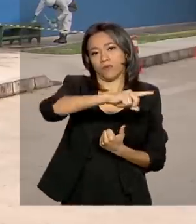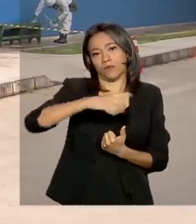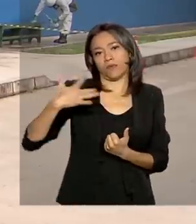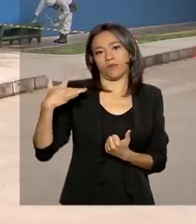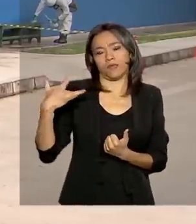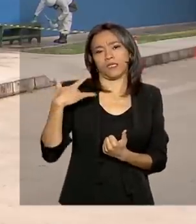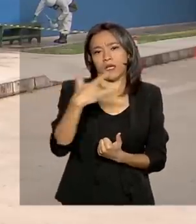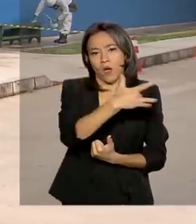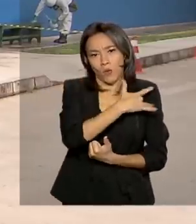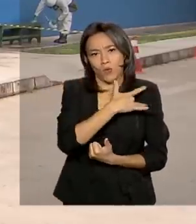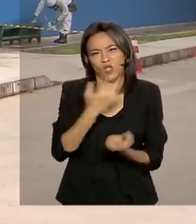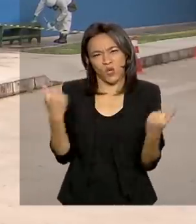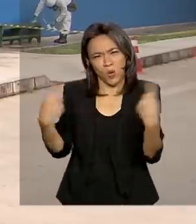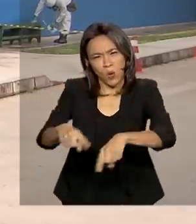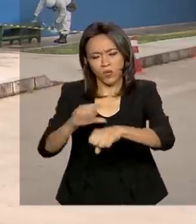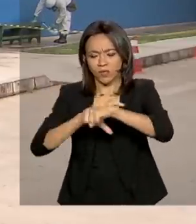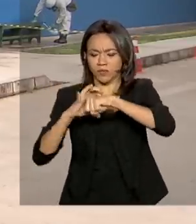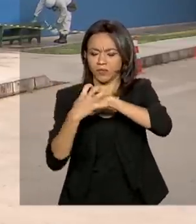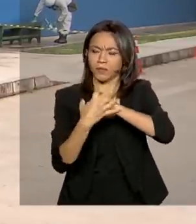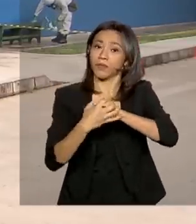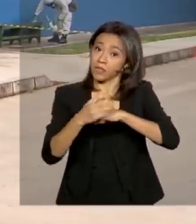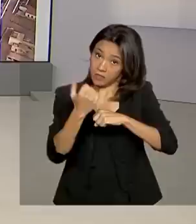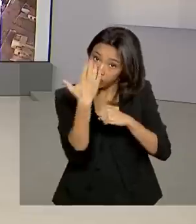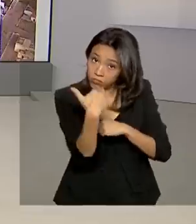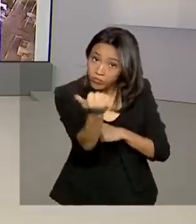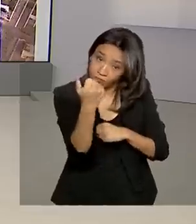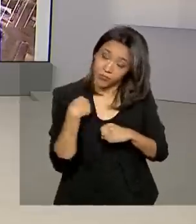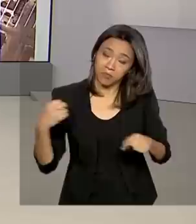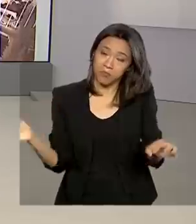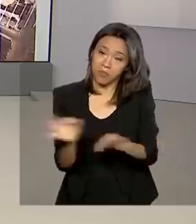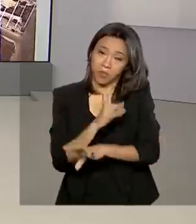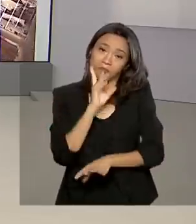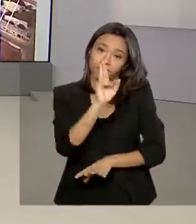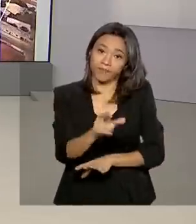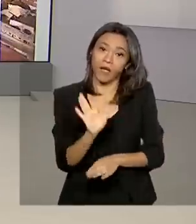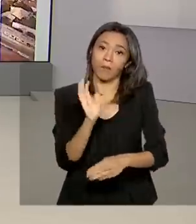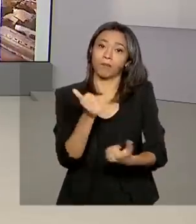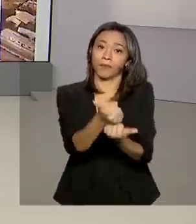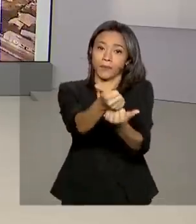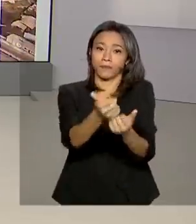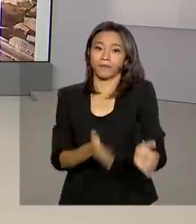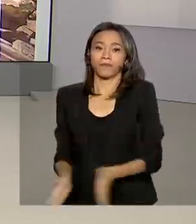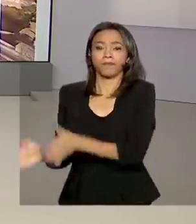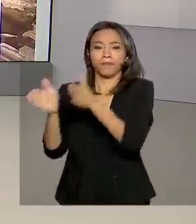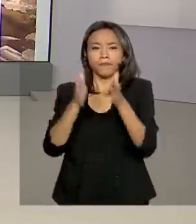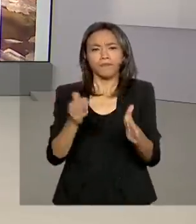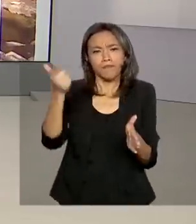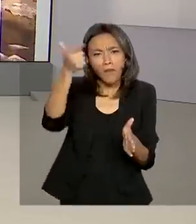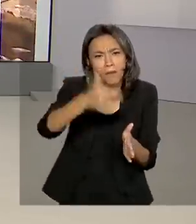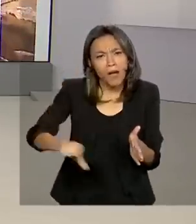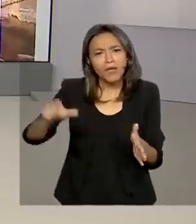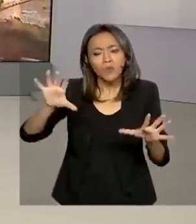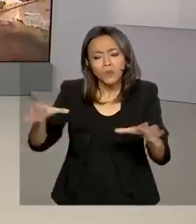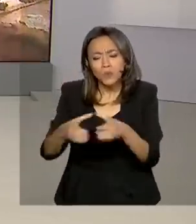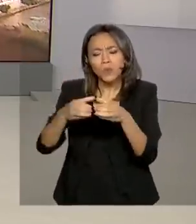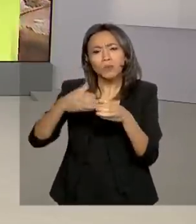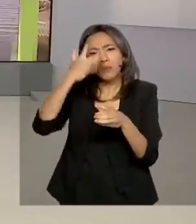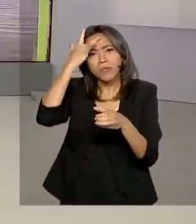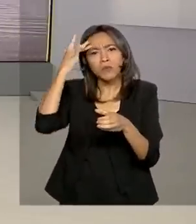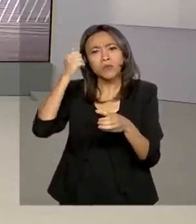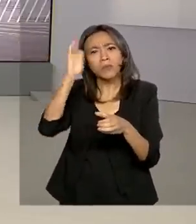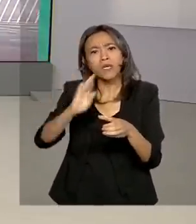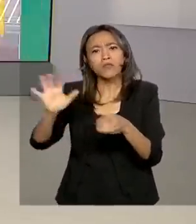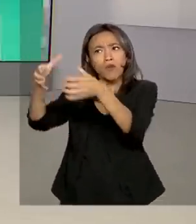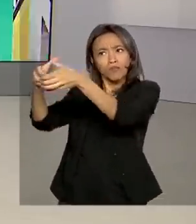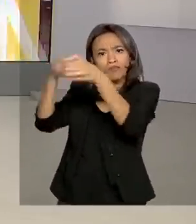combate ao Covid-19. Então, havendo a demanda, a gente está pronto a atender. Mais brasileiros foram repatriados neste fim de semana.